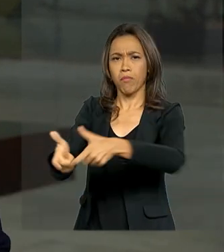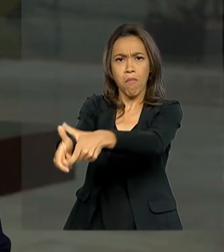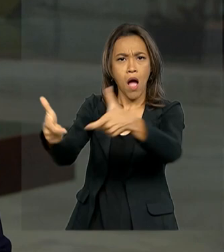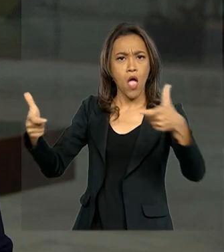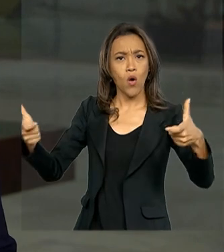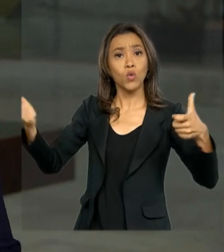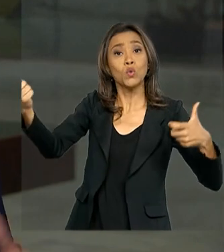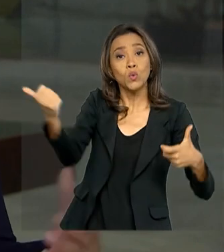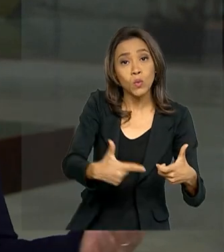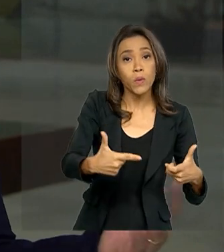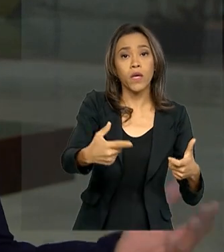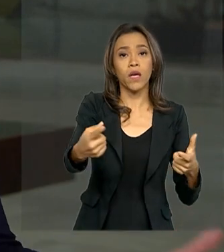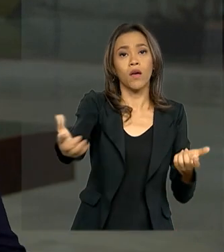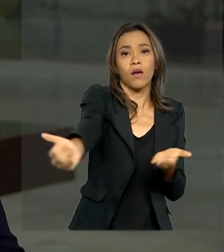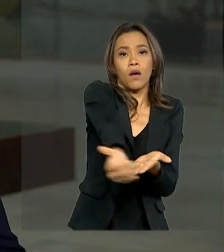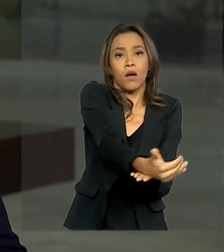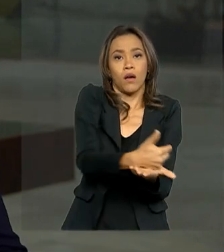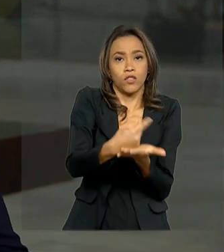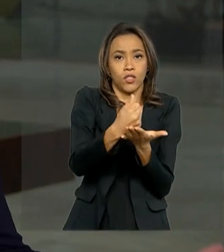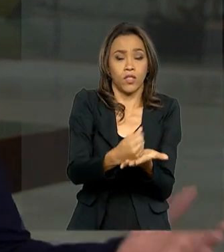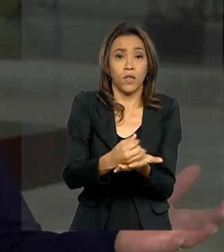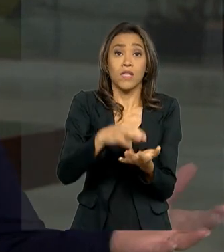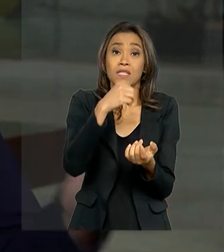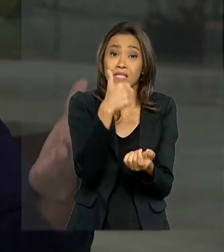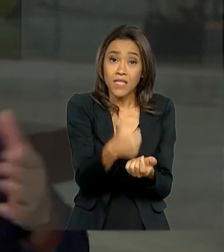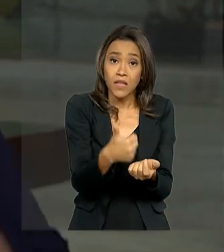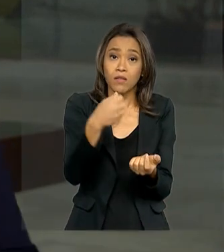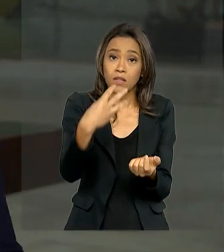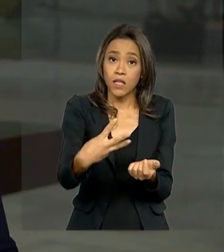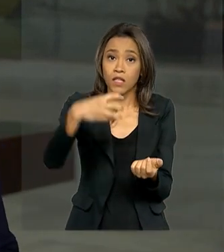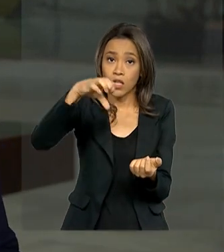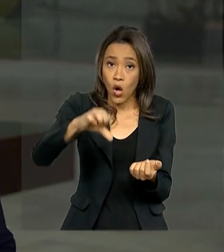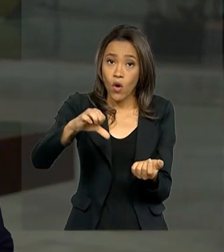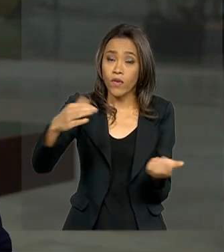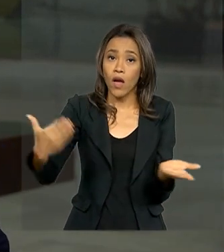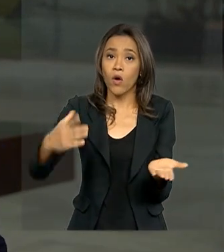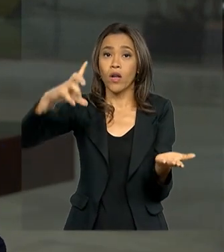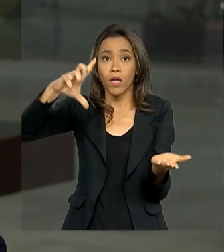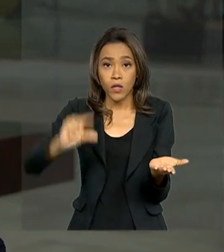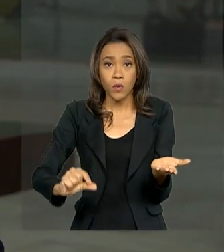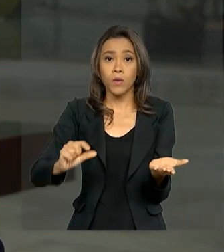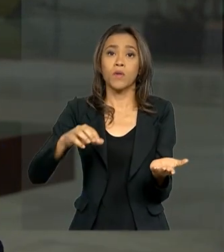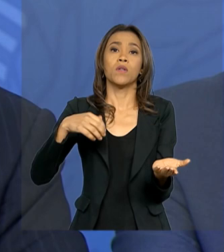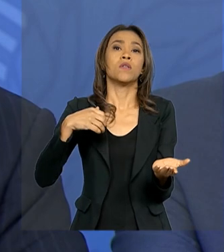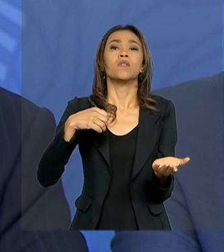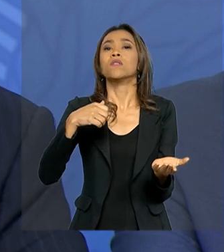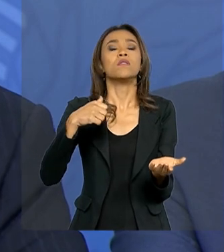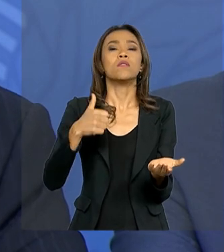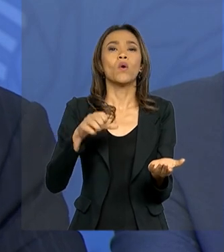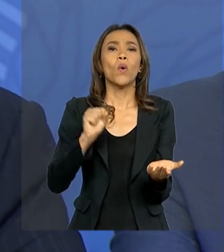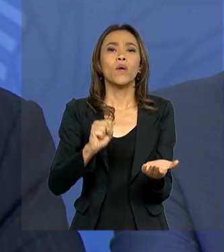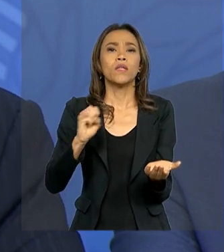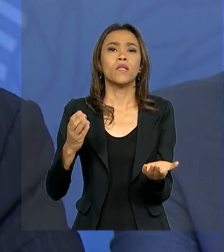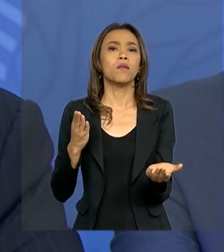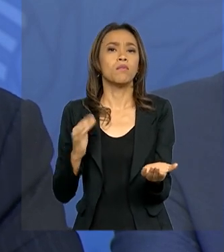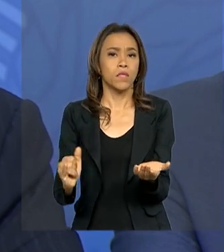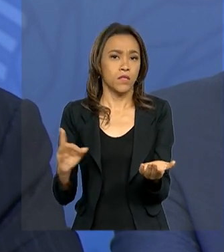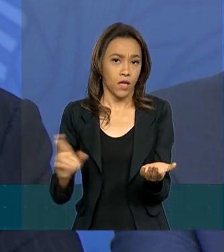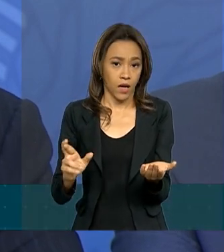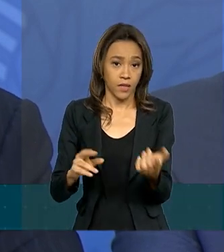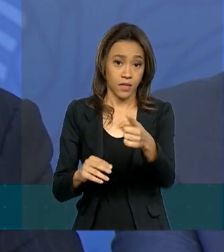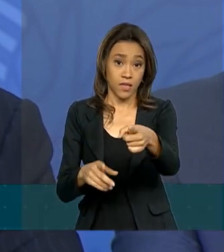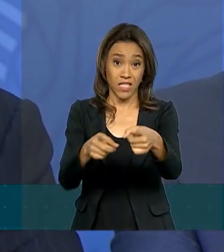também reduziu. Passou de 139 bilhões para menos de 80 bilhões de reais. Para quem começou o ano com